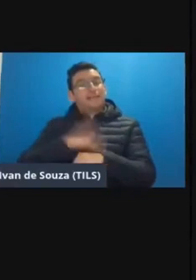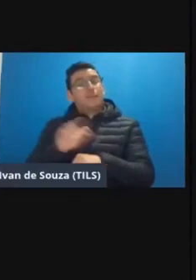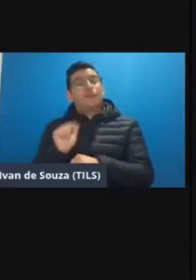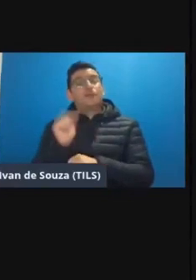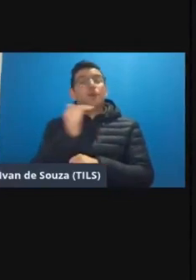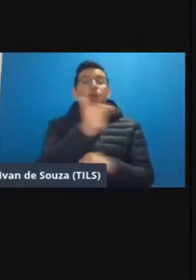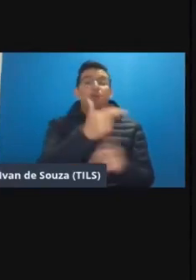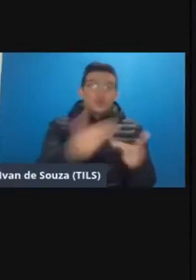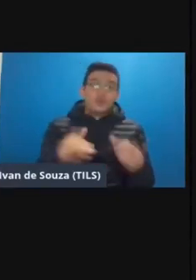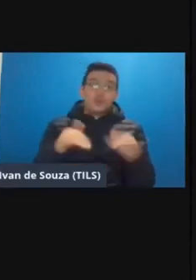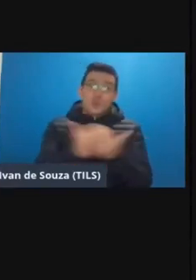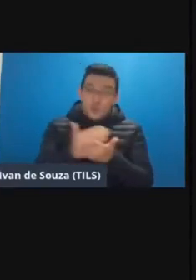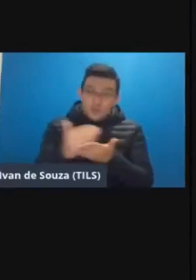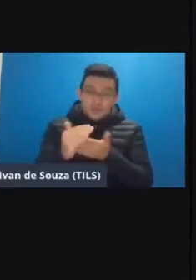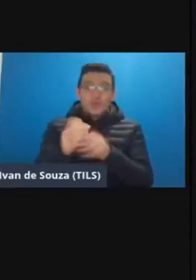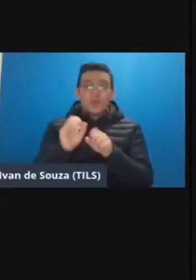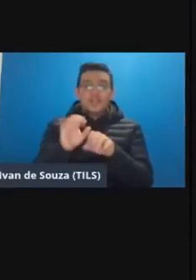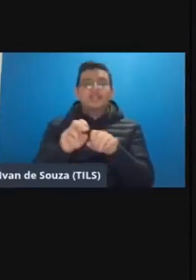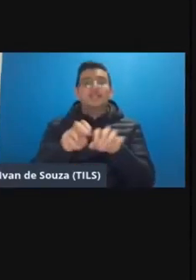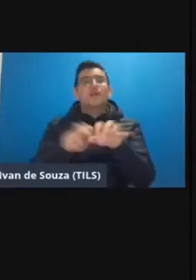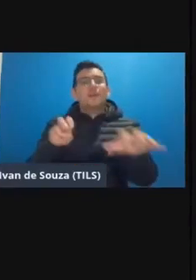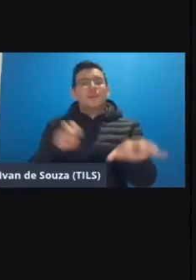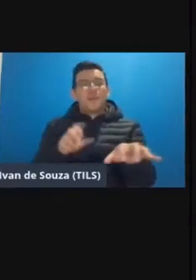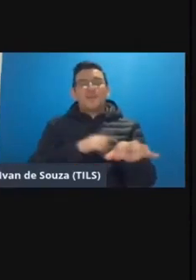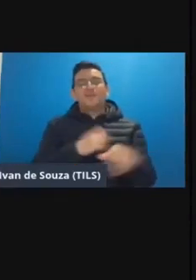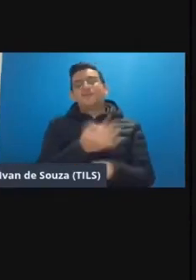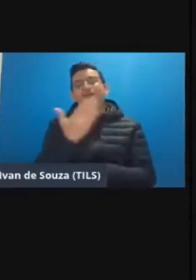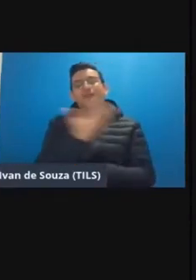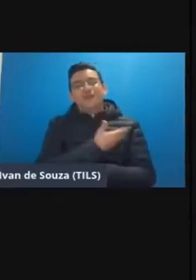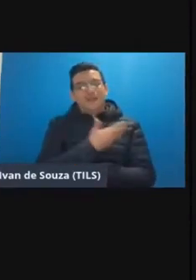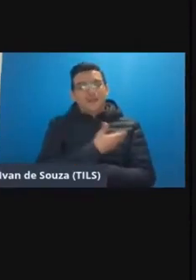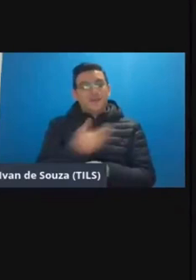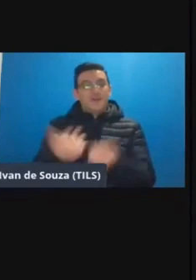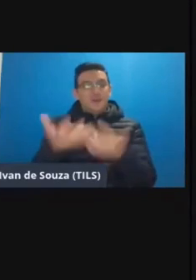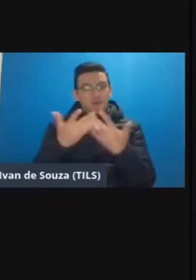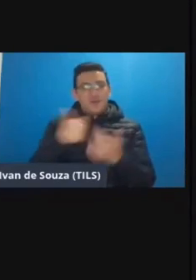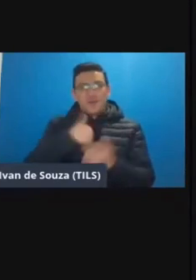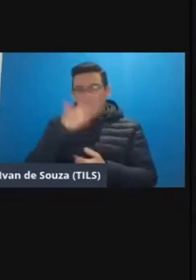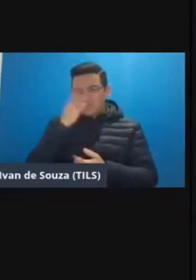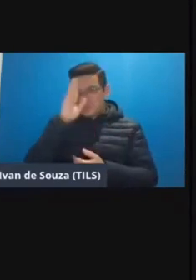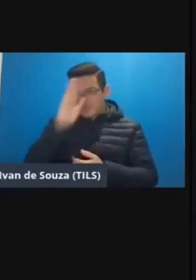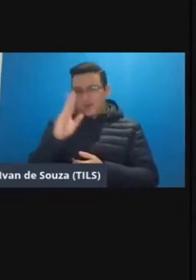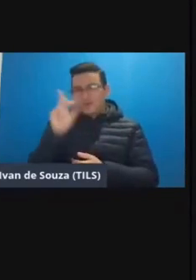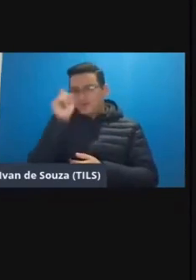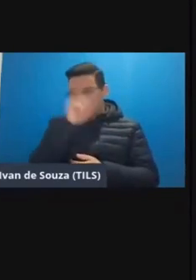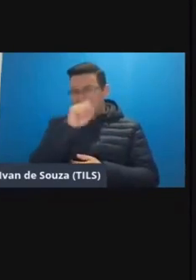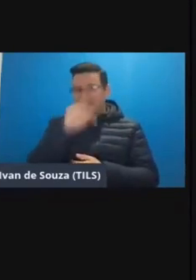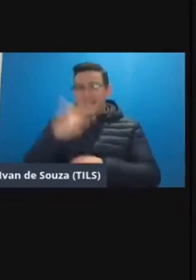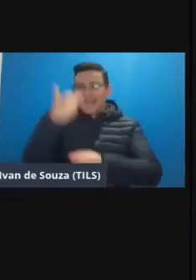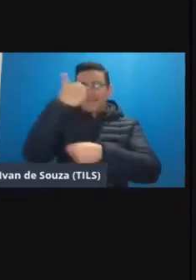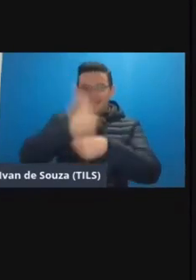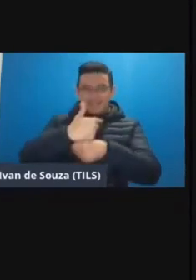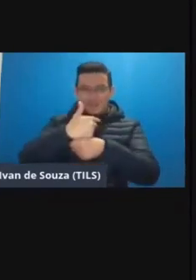atividades quando começou ensino remoto tem vários meus colegas aqui compartilham conosco eu acho que a principal dificuldade era a tal da gravação da